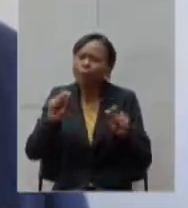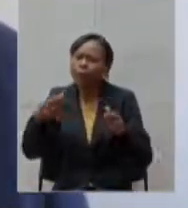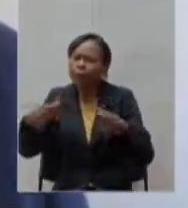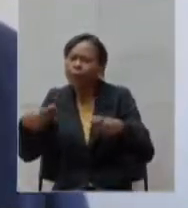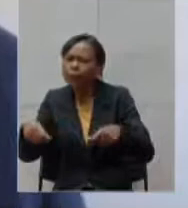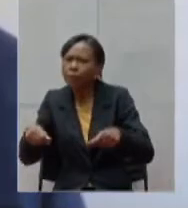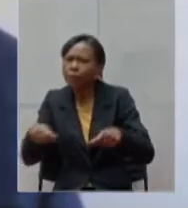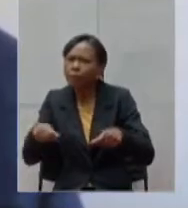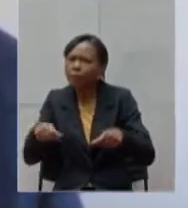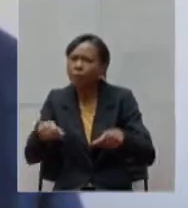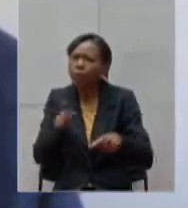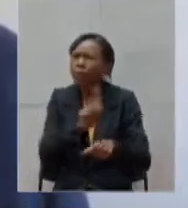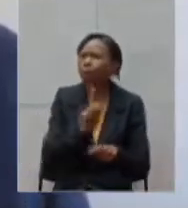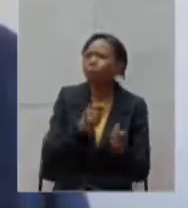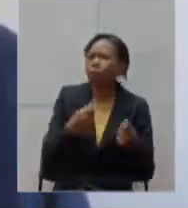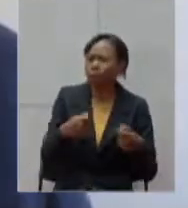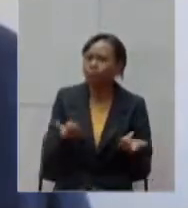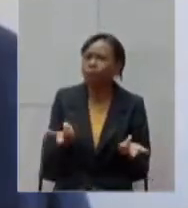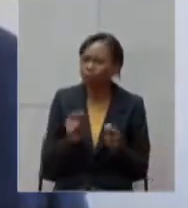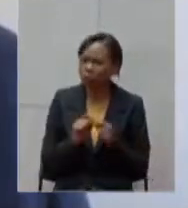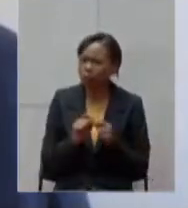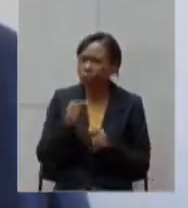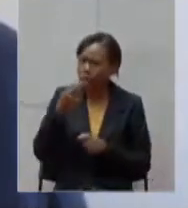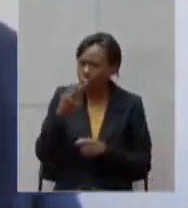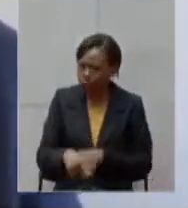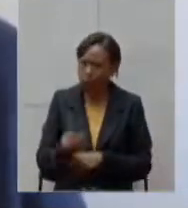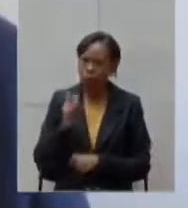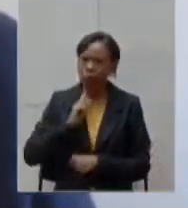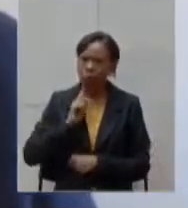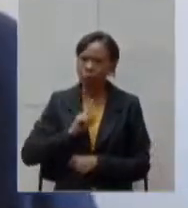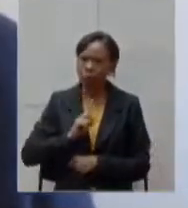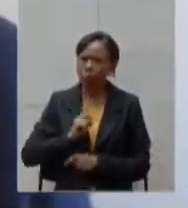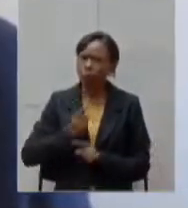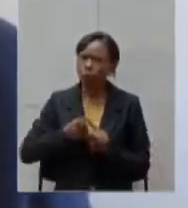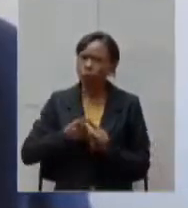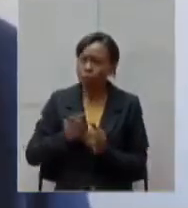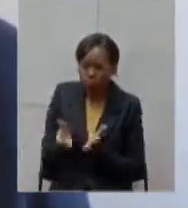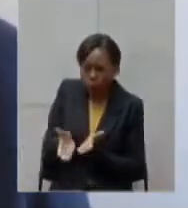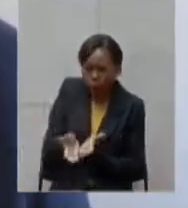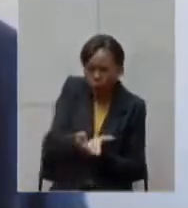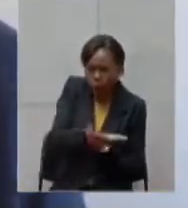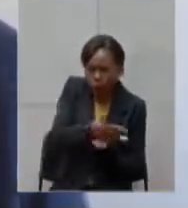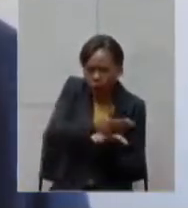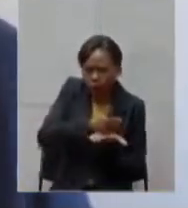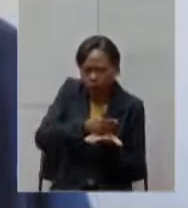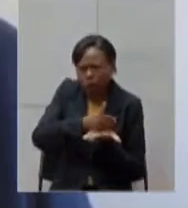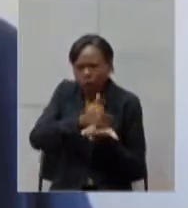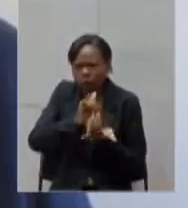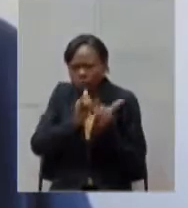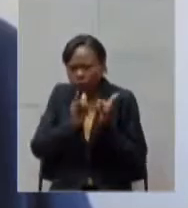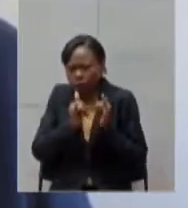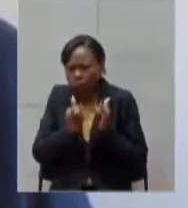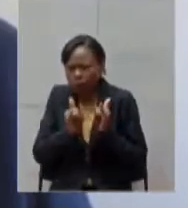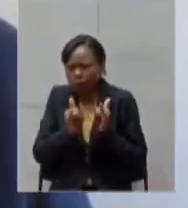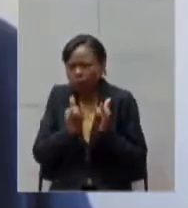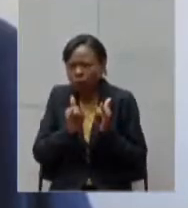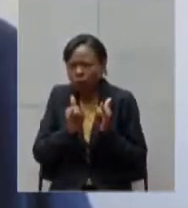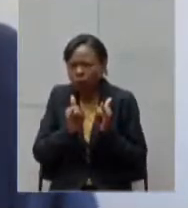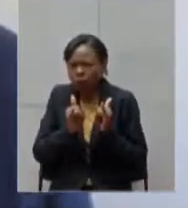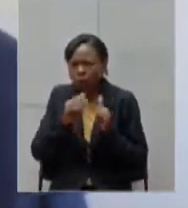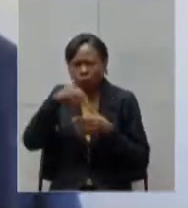dados o número de subnotificação do estado dado as apresentações dos vossas excelências nos boletins